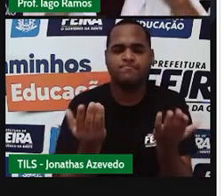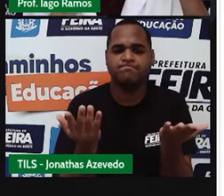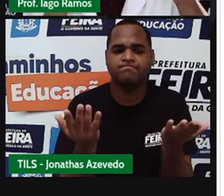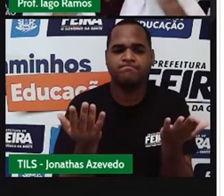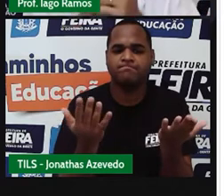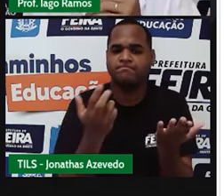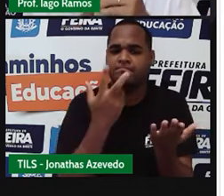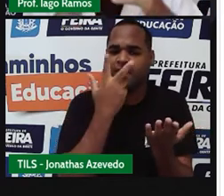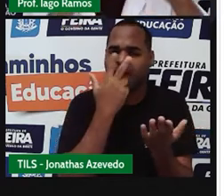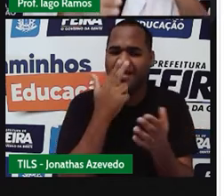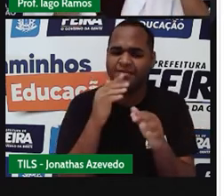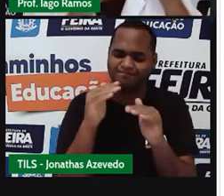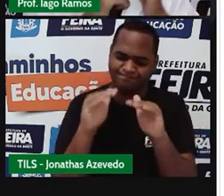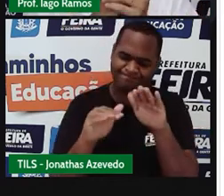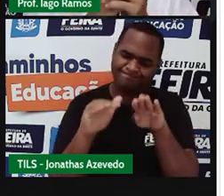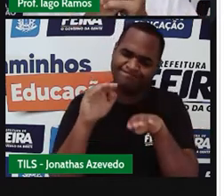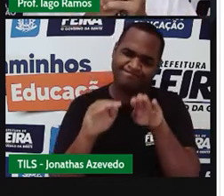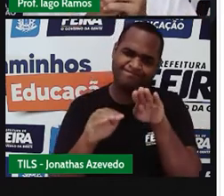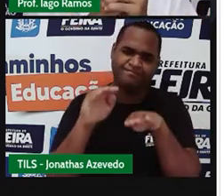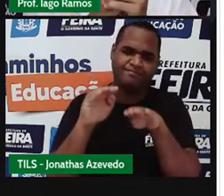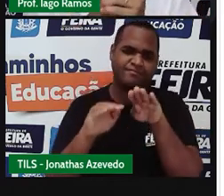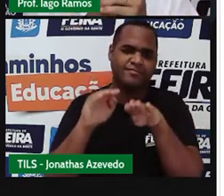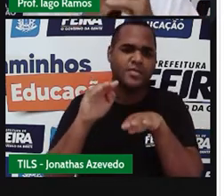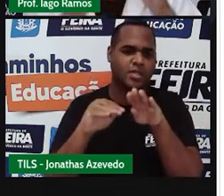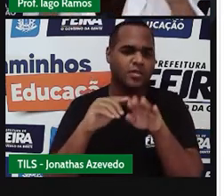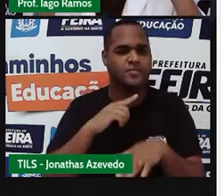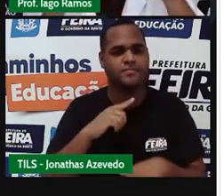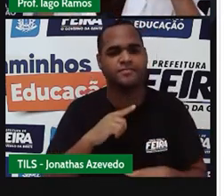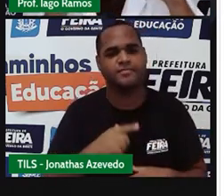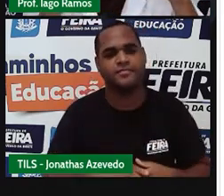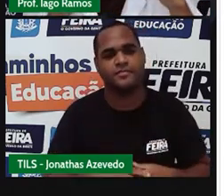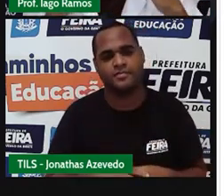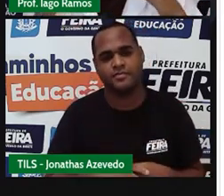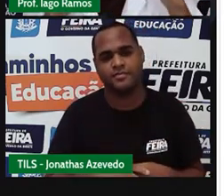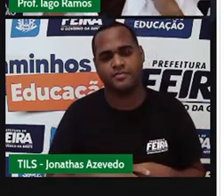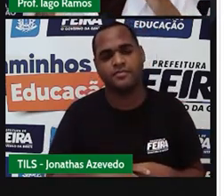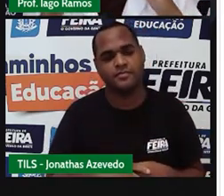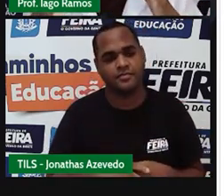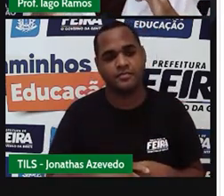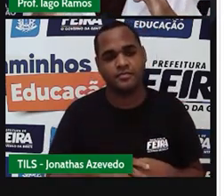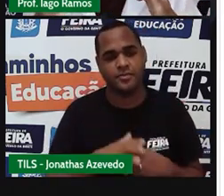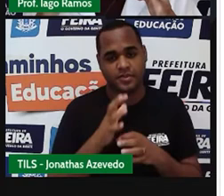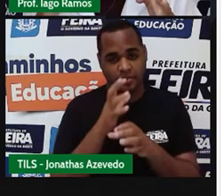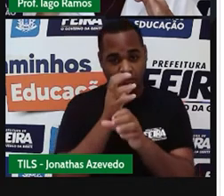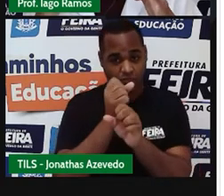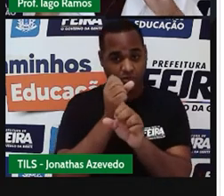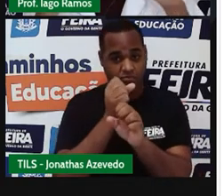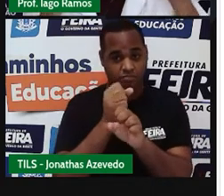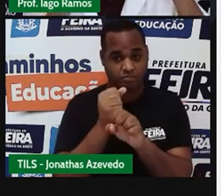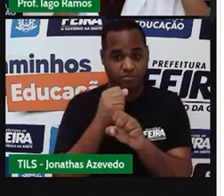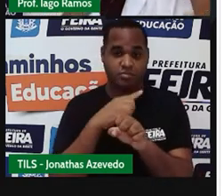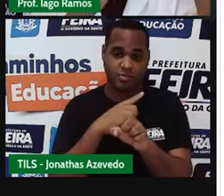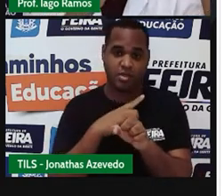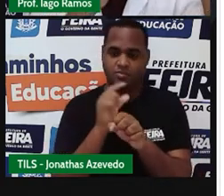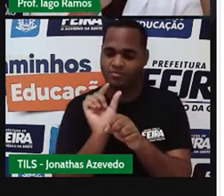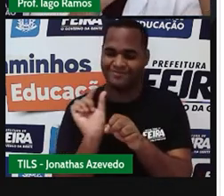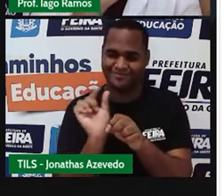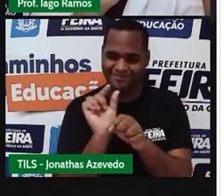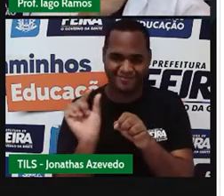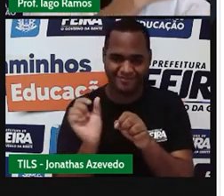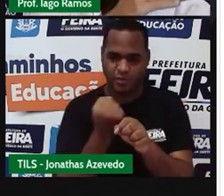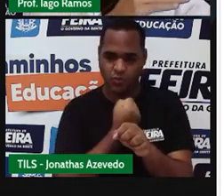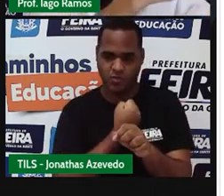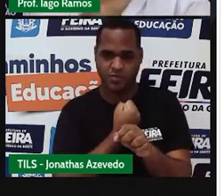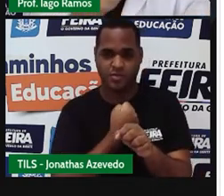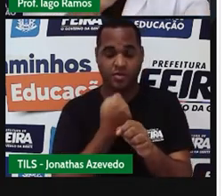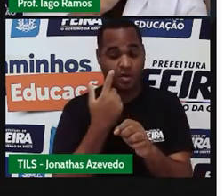uma alternância. Fica alternando, né? Quando você soma os algarismos, começa